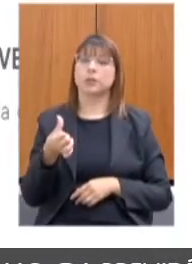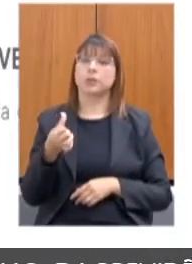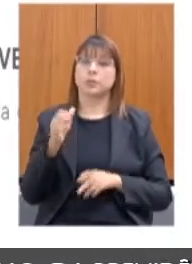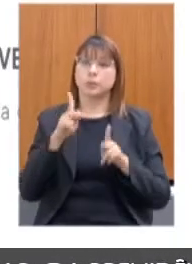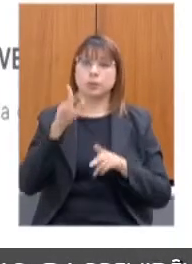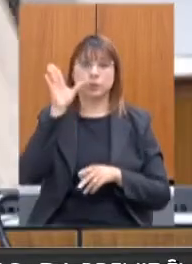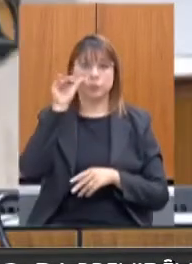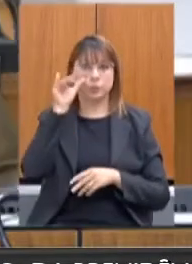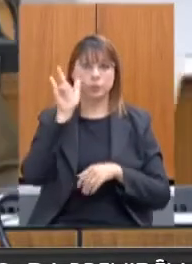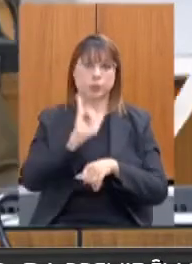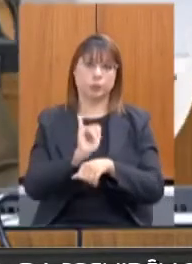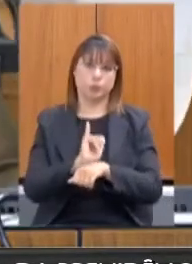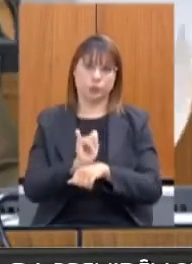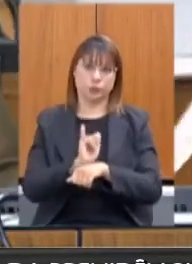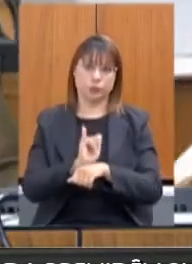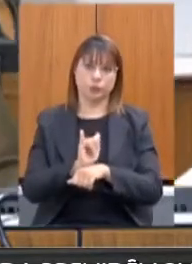YouTube.